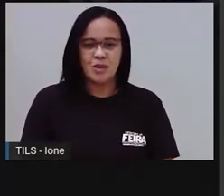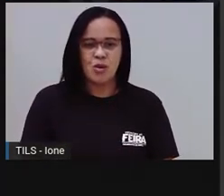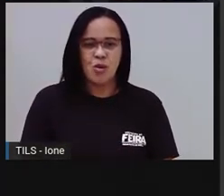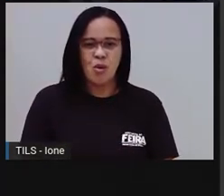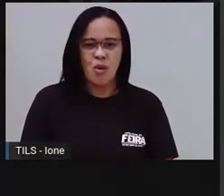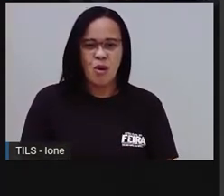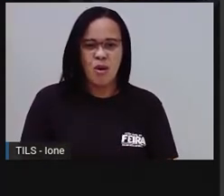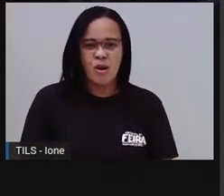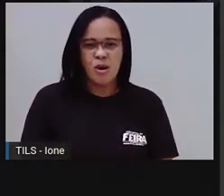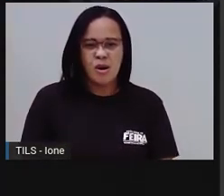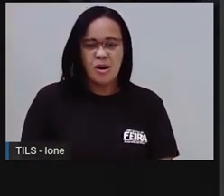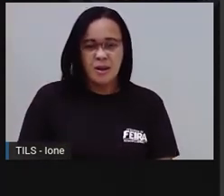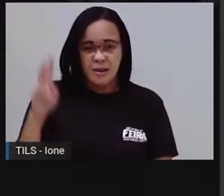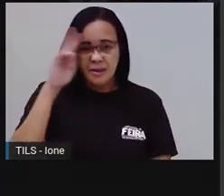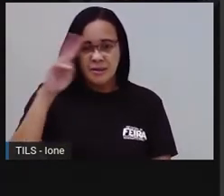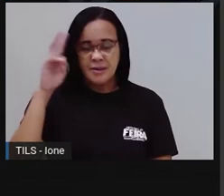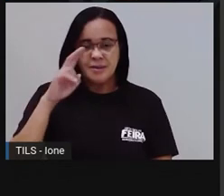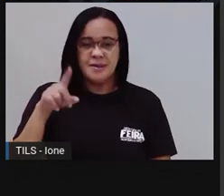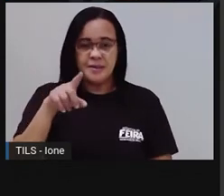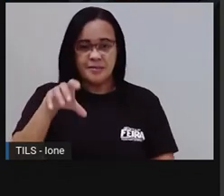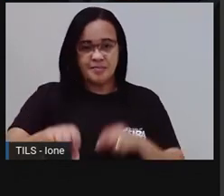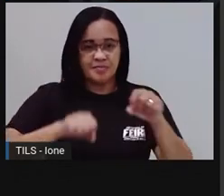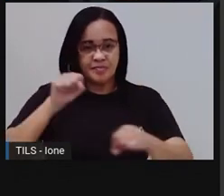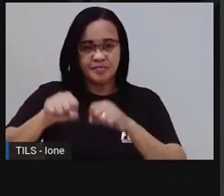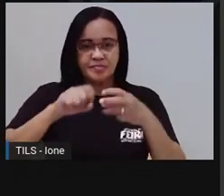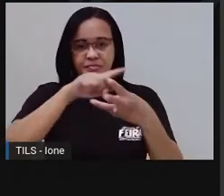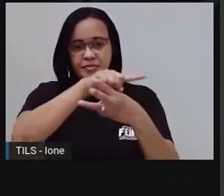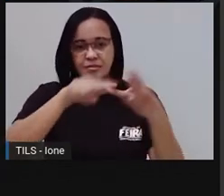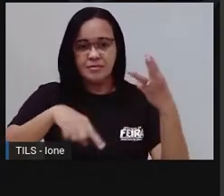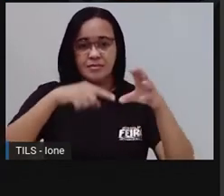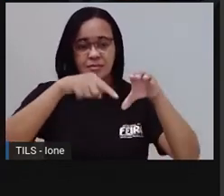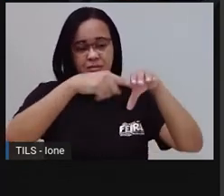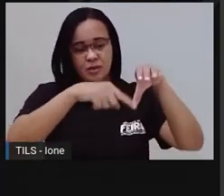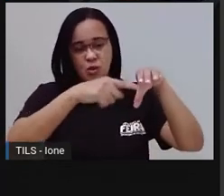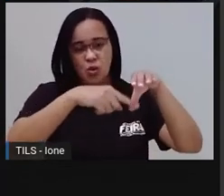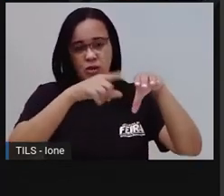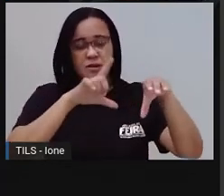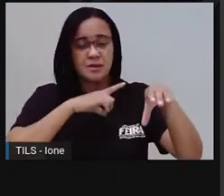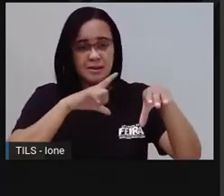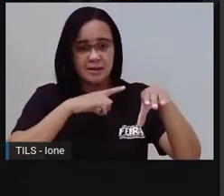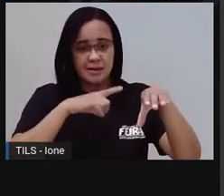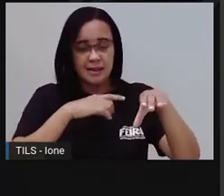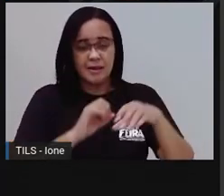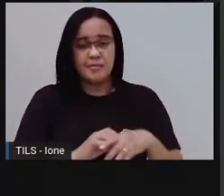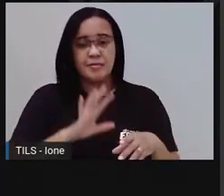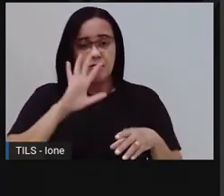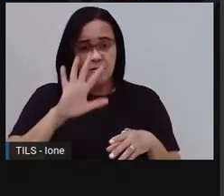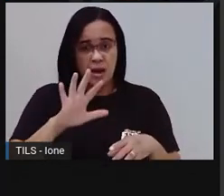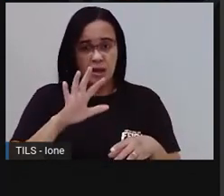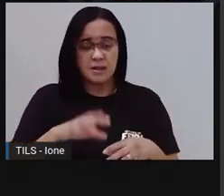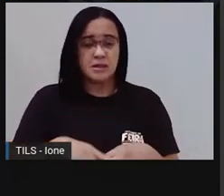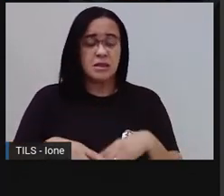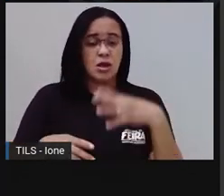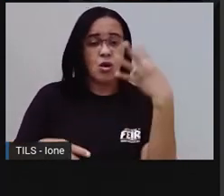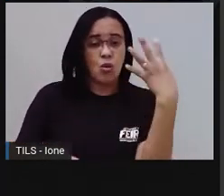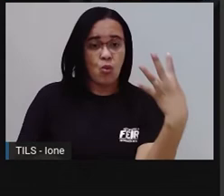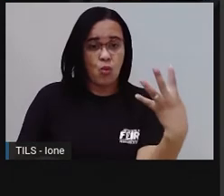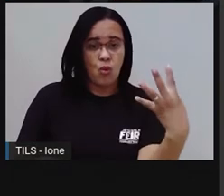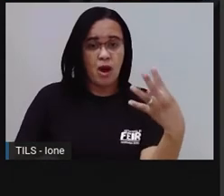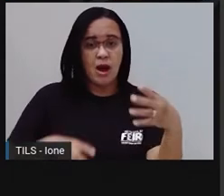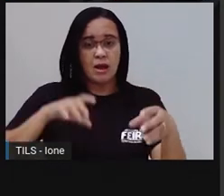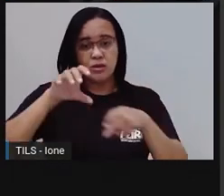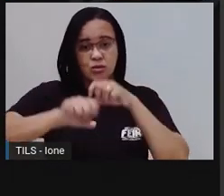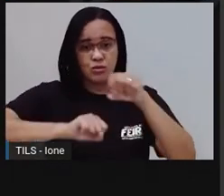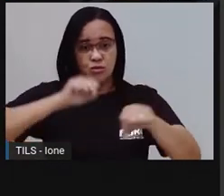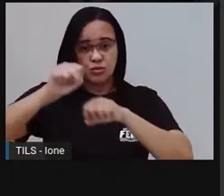triciclo tem três rodas, ó. Três rodas. Quantas rodas terão o quê, ó? Quatro triciclos.